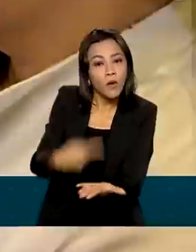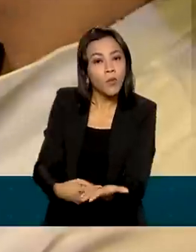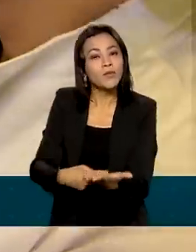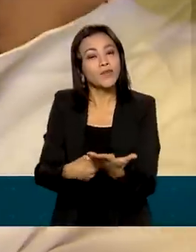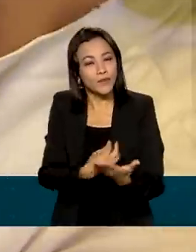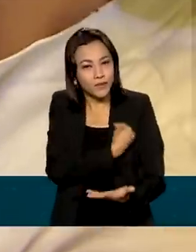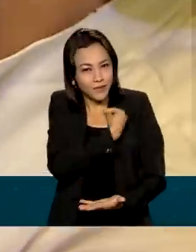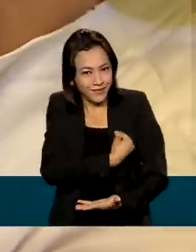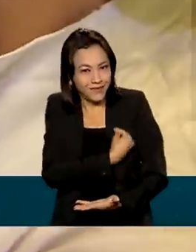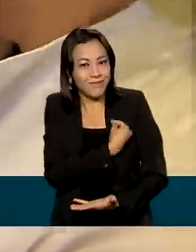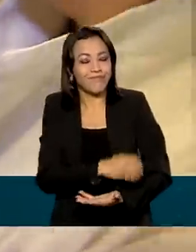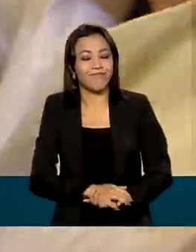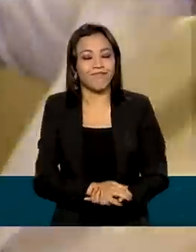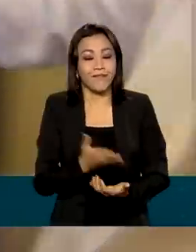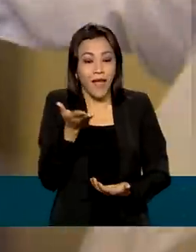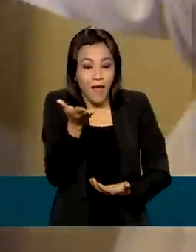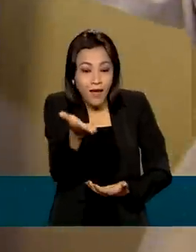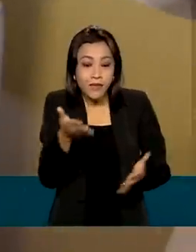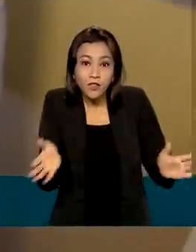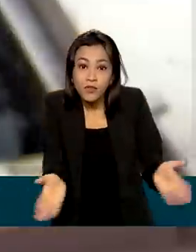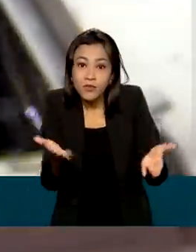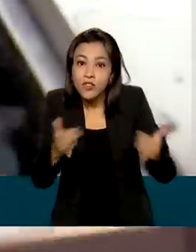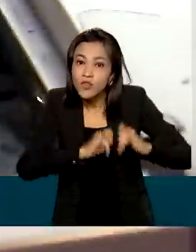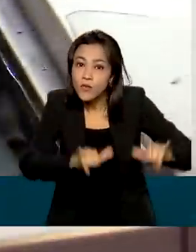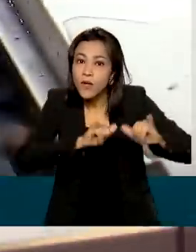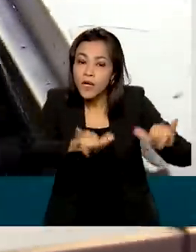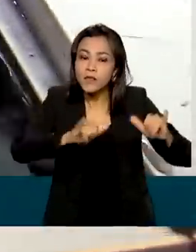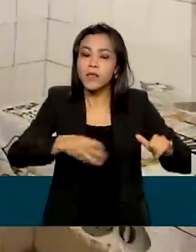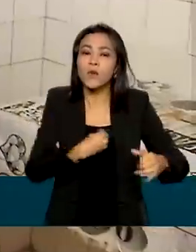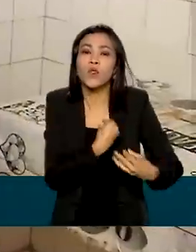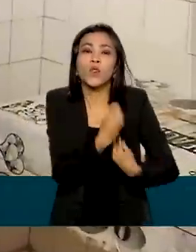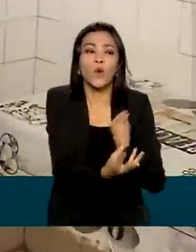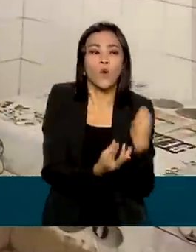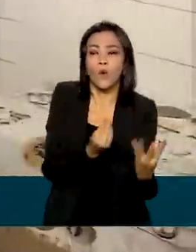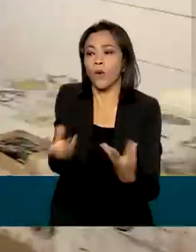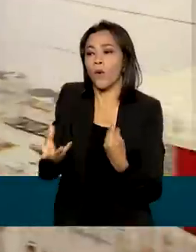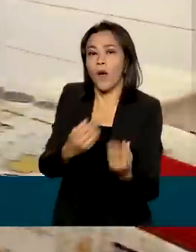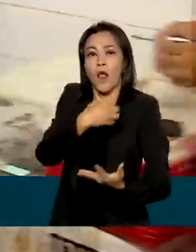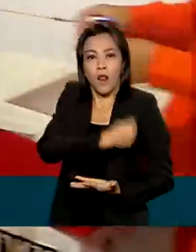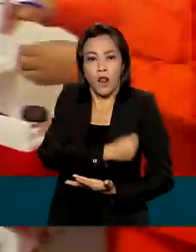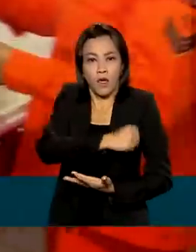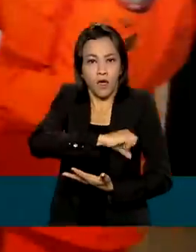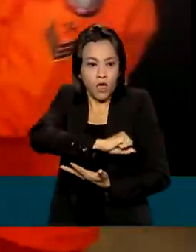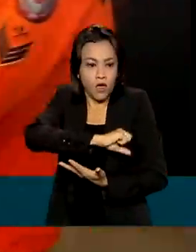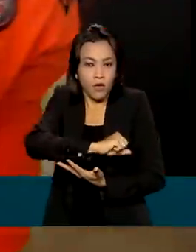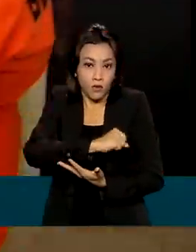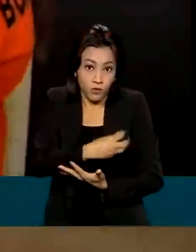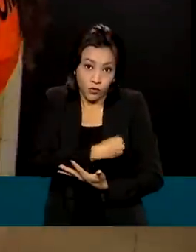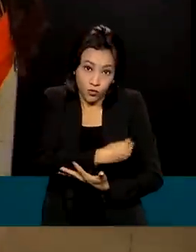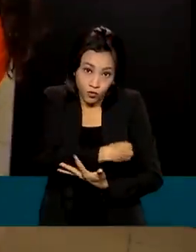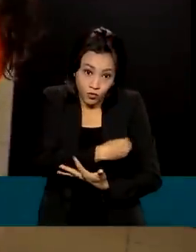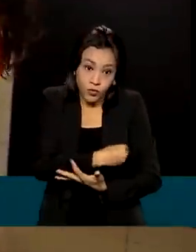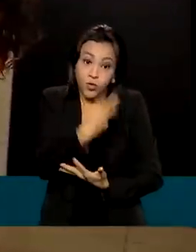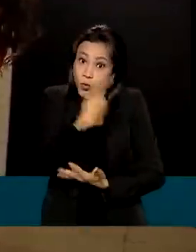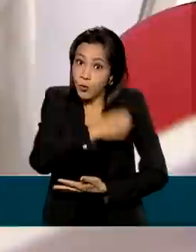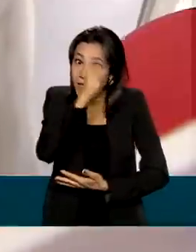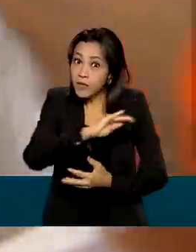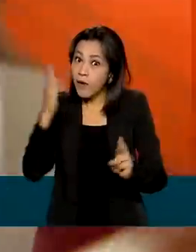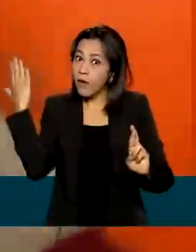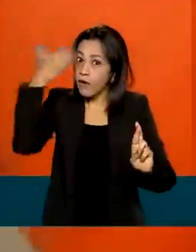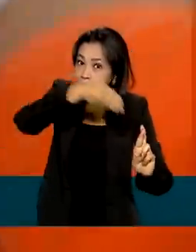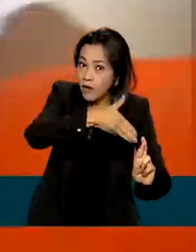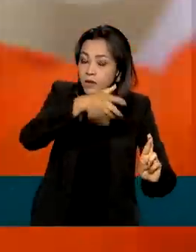a vida. A campanha também incentiva a doação de leite materno. O Brasil é referência mundial em doação de leite humano.